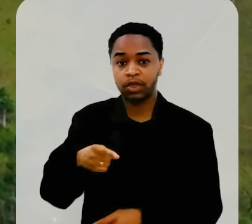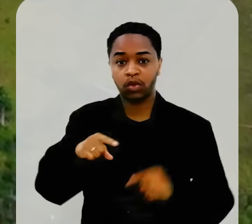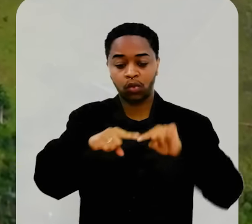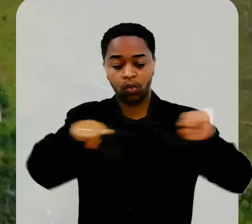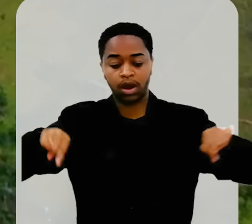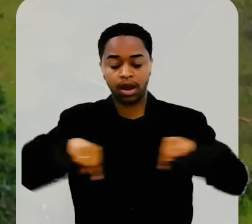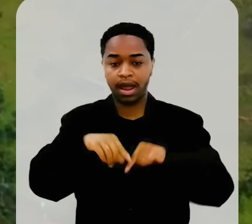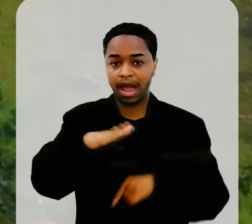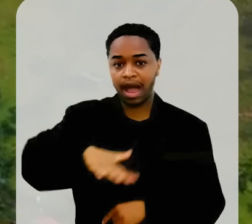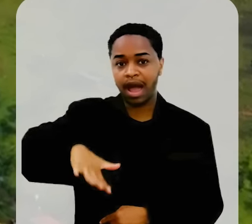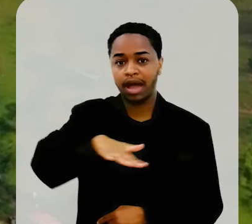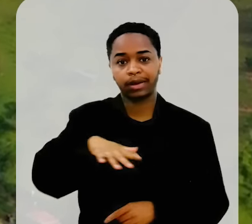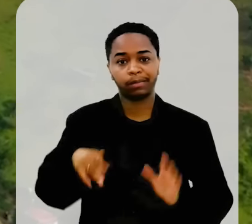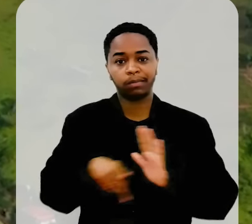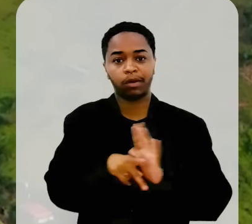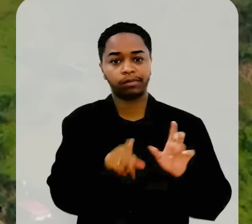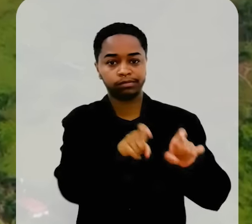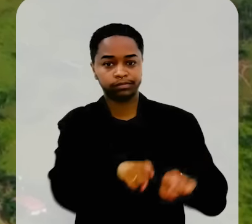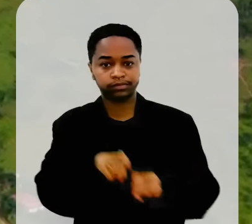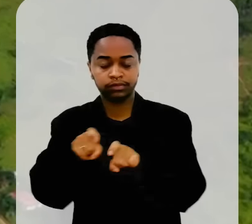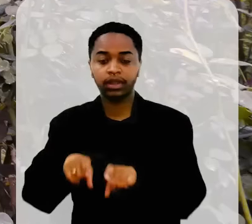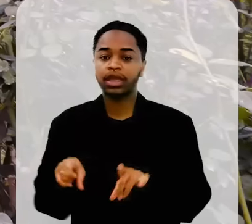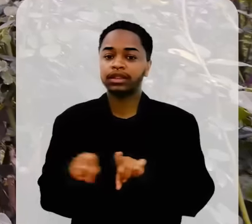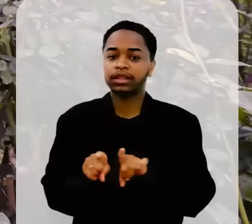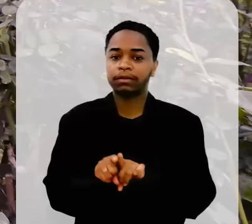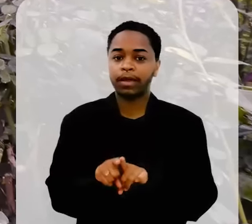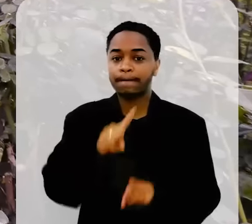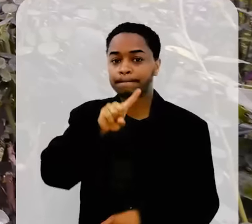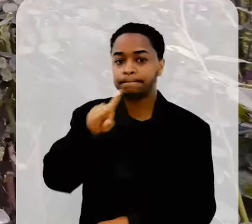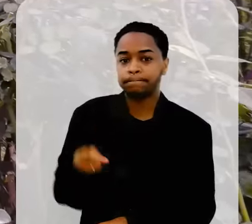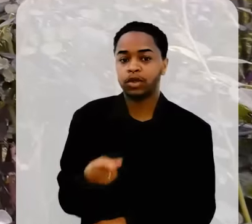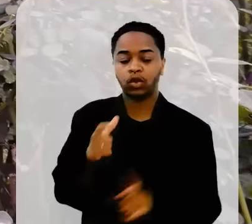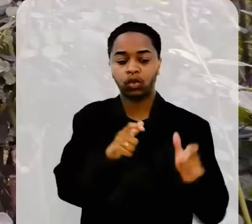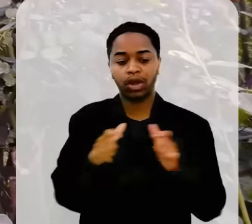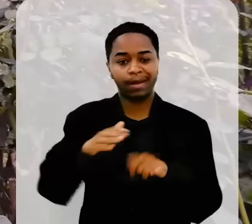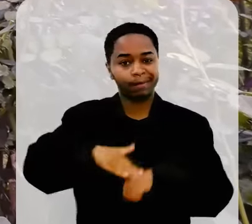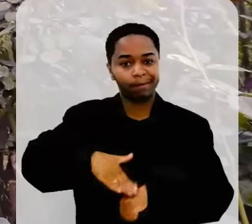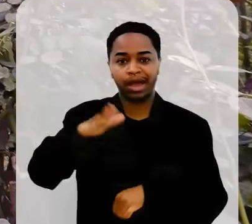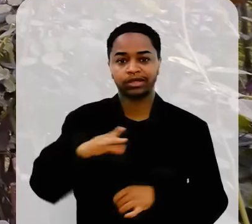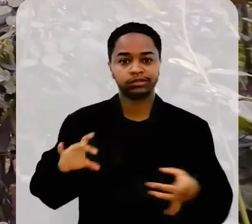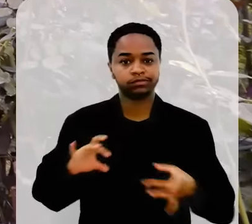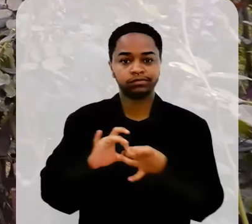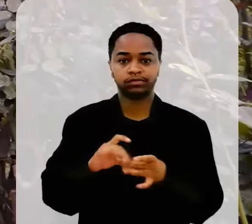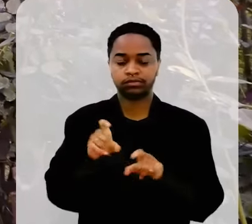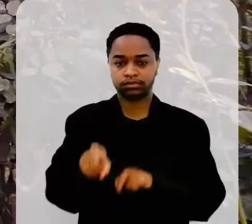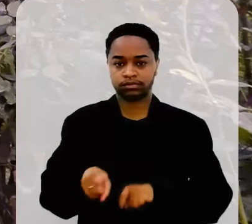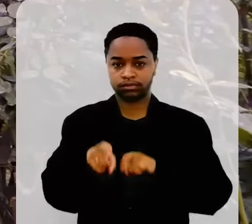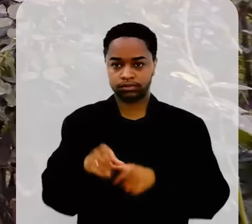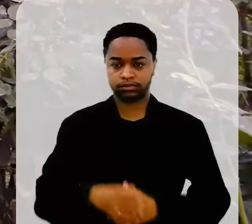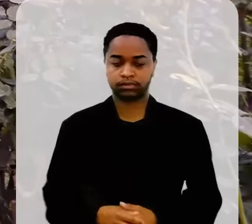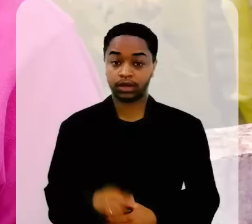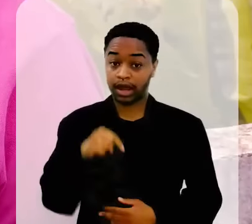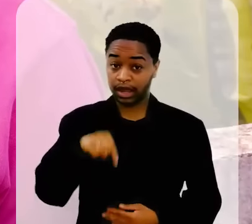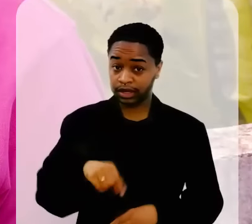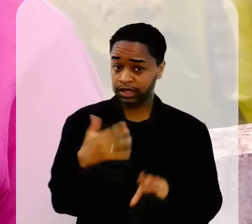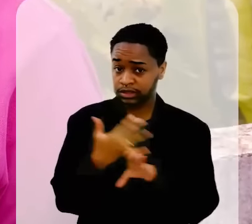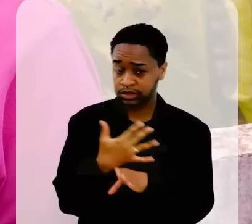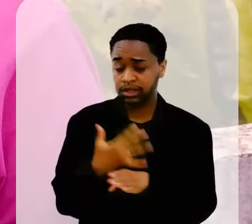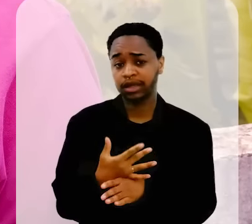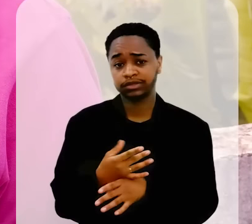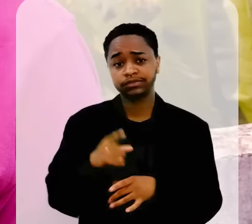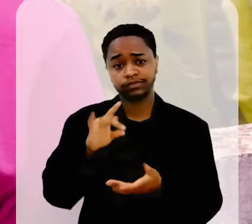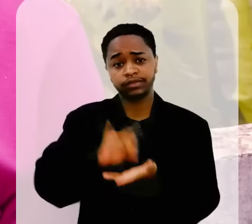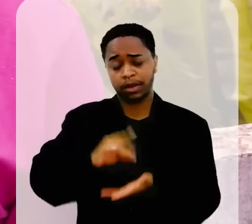mil hectares ocupados com a agricultura e mais de mil estabelecimentos agropecuários. Bom